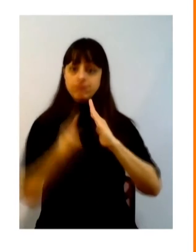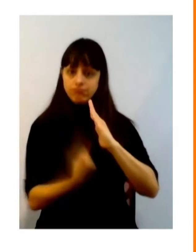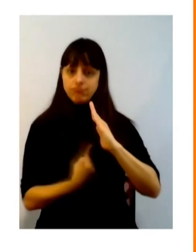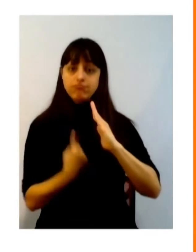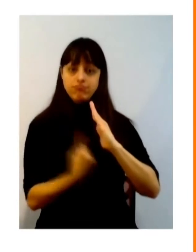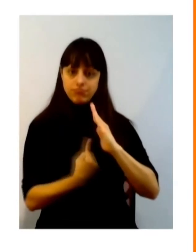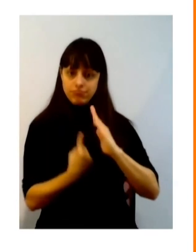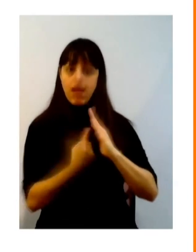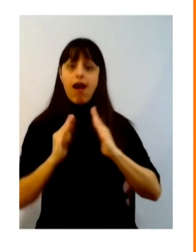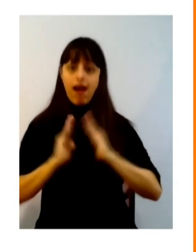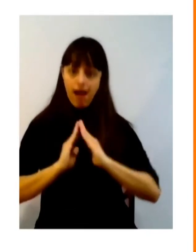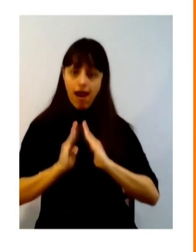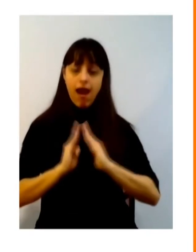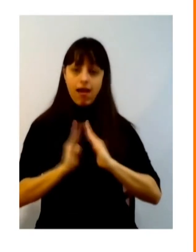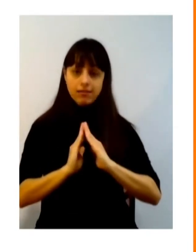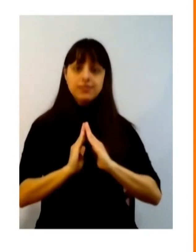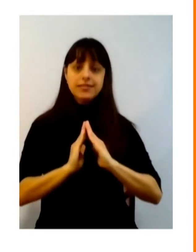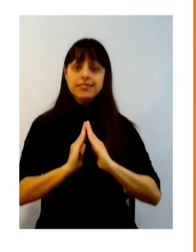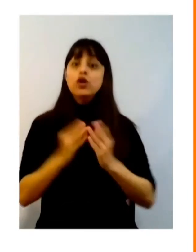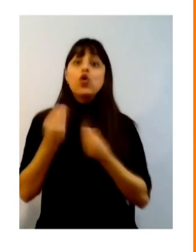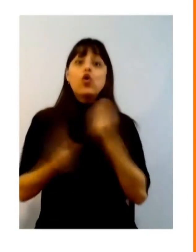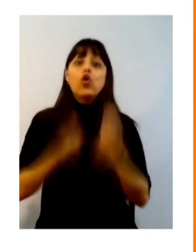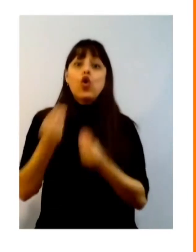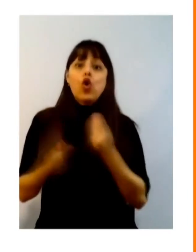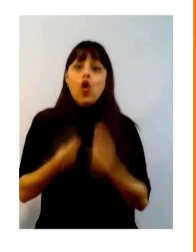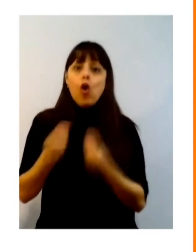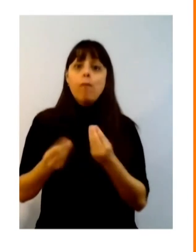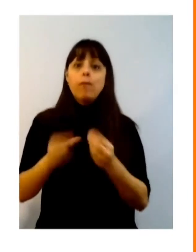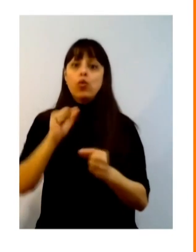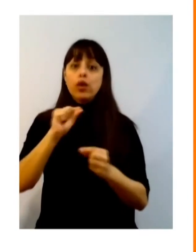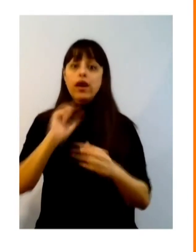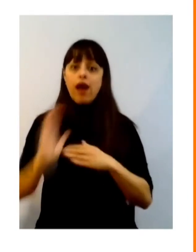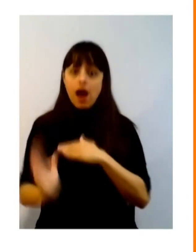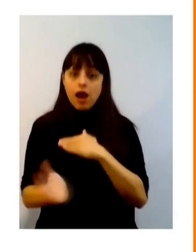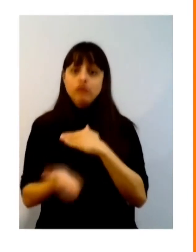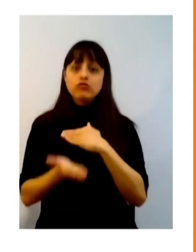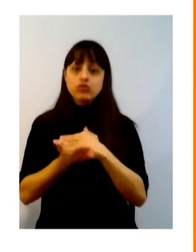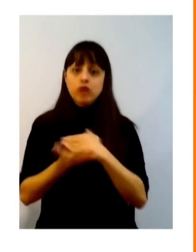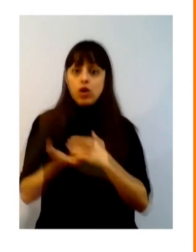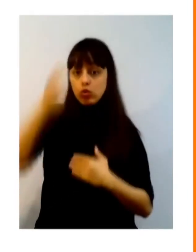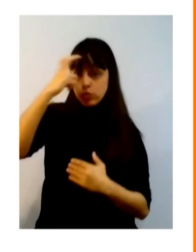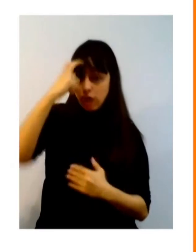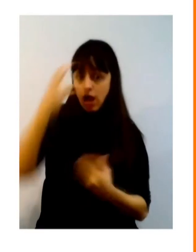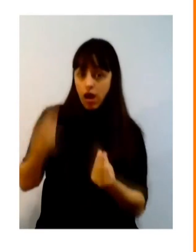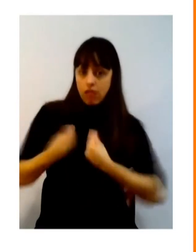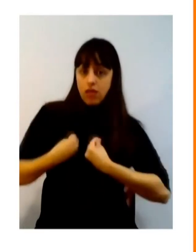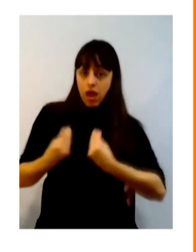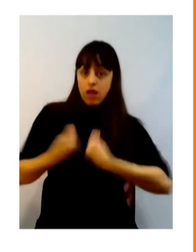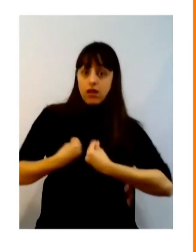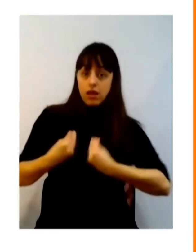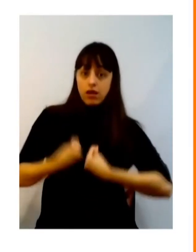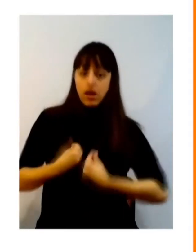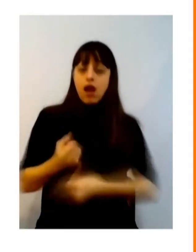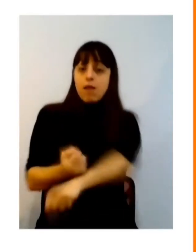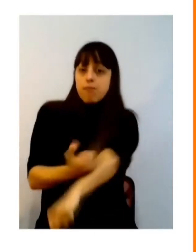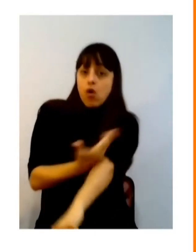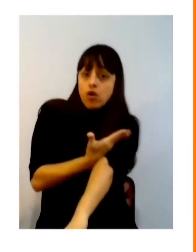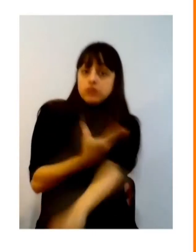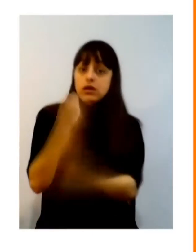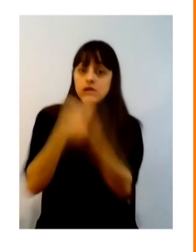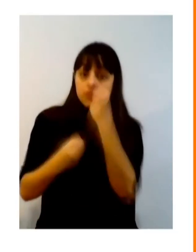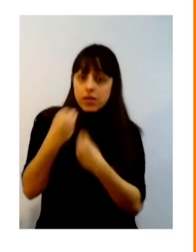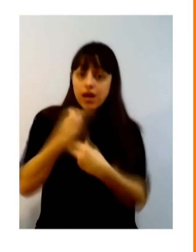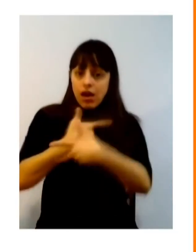elas diminuíram graças às atividades culturais, mantivemos, inclusive, a sanidade cultural e mental